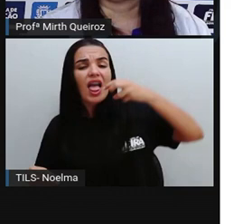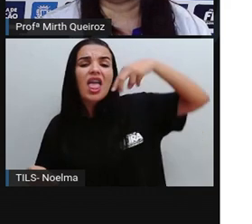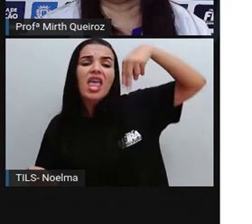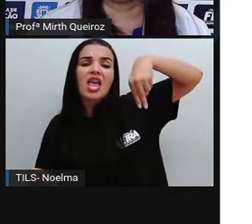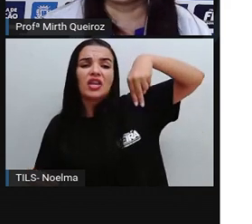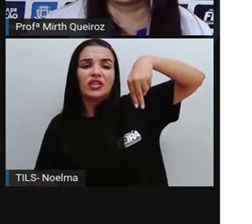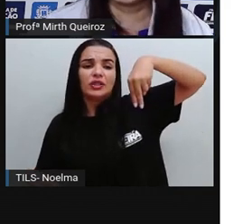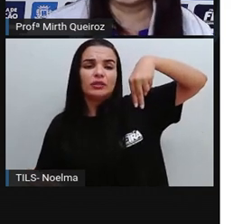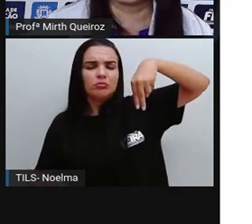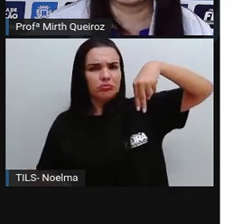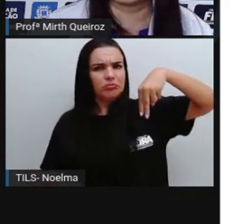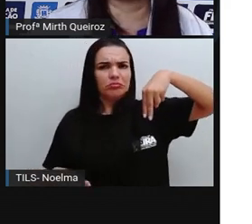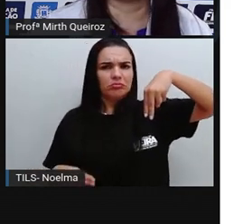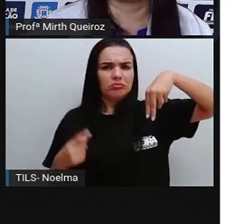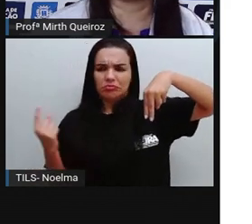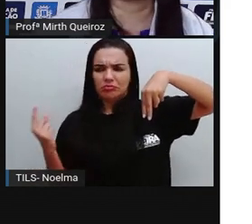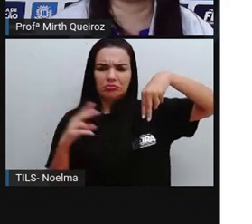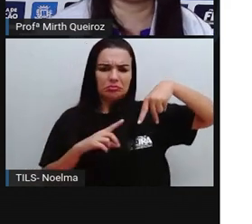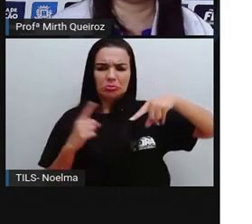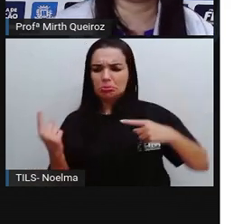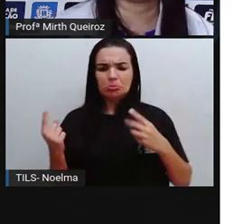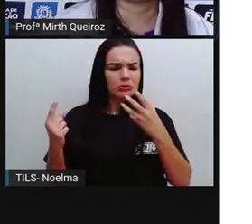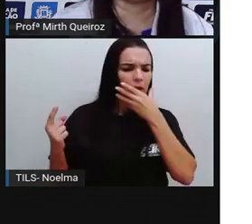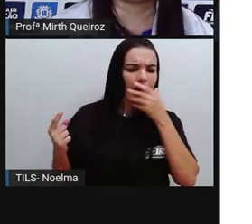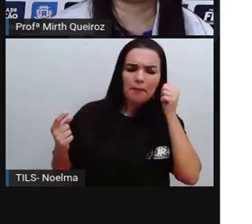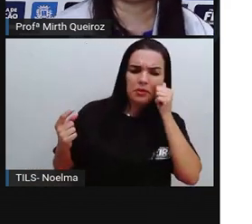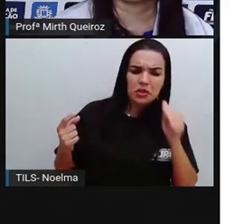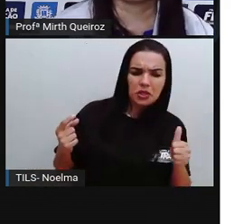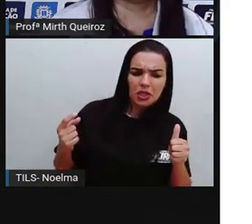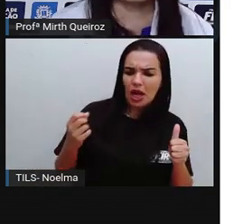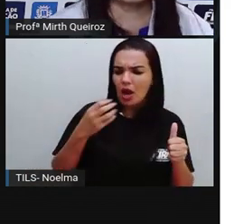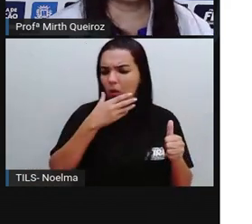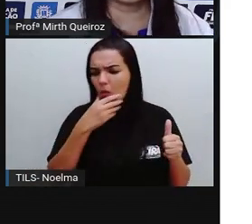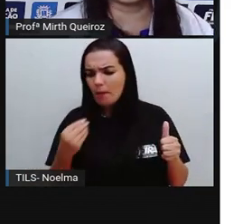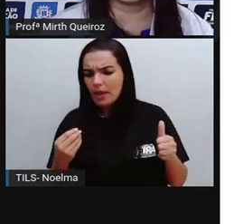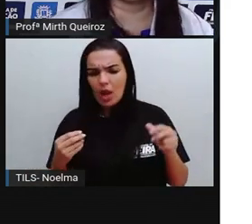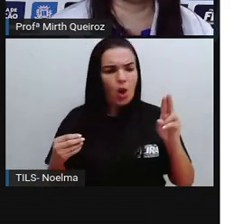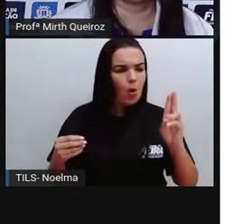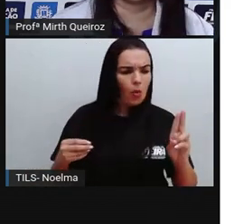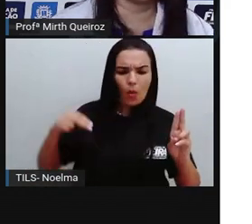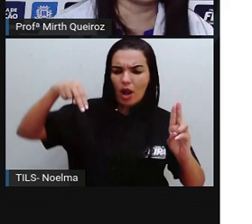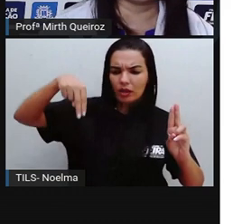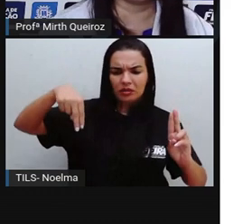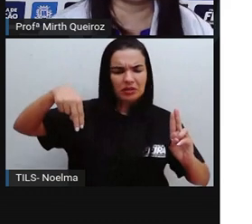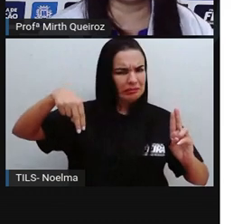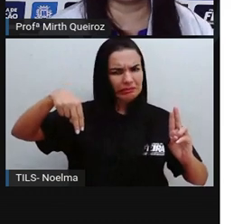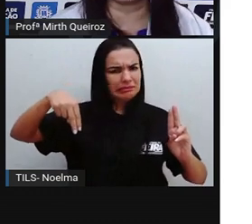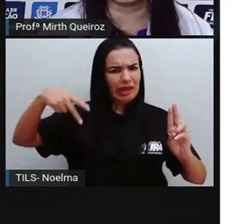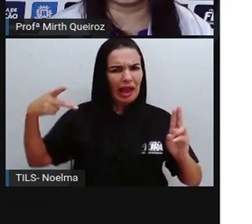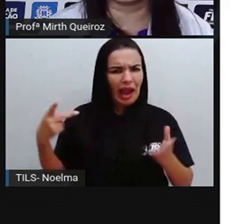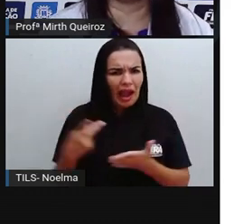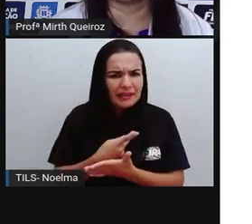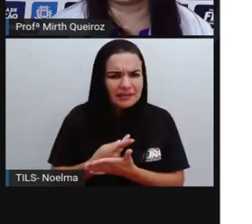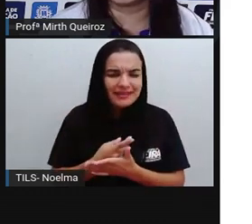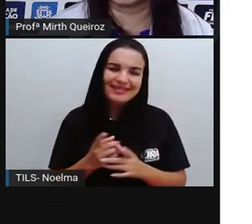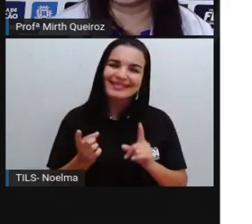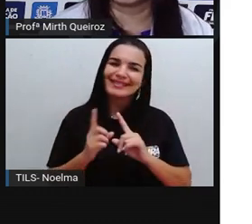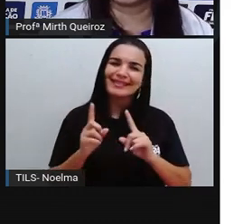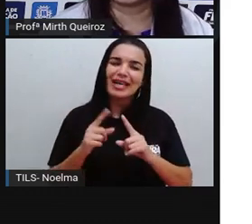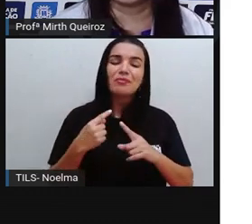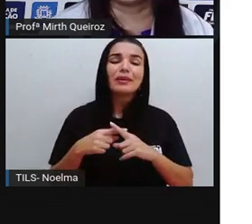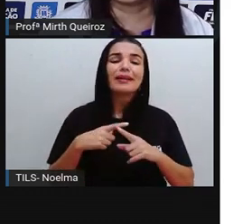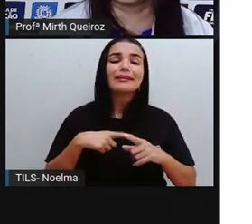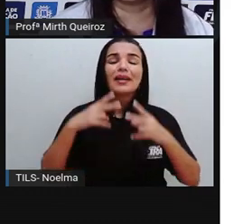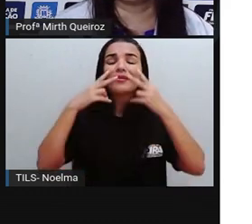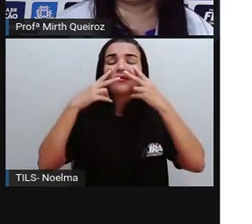Alguém está errado em relação a isso? Não, né? A gente poderia dizer que não, não está errado. Por quê?